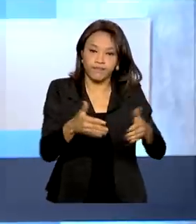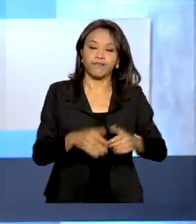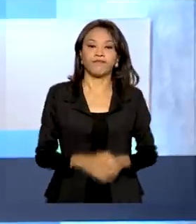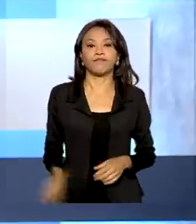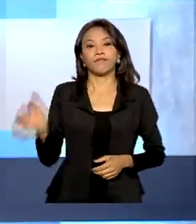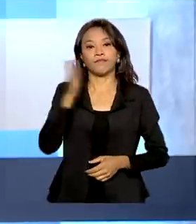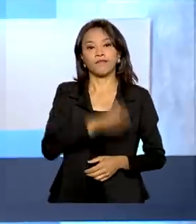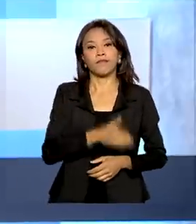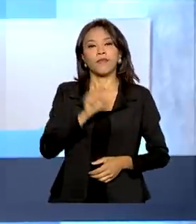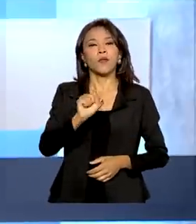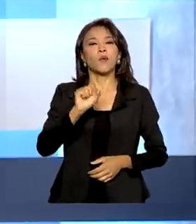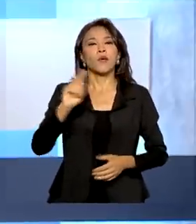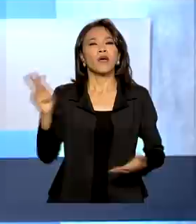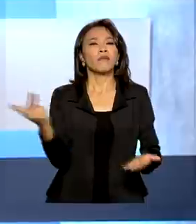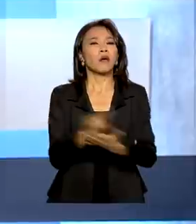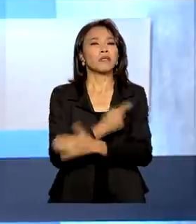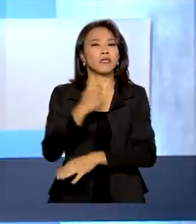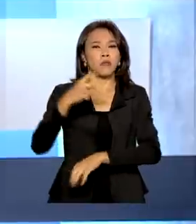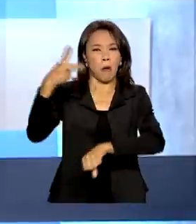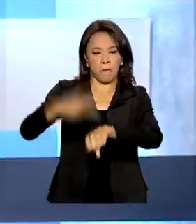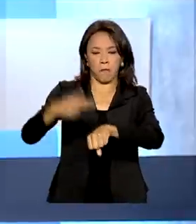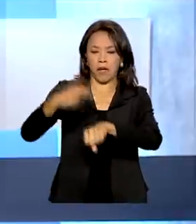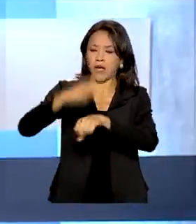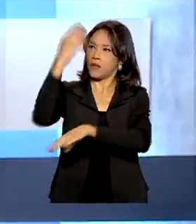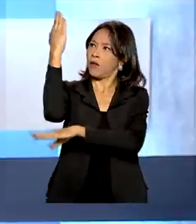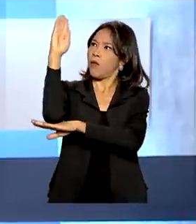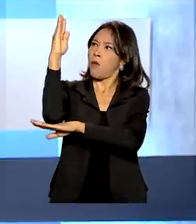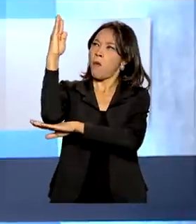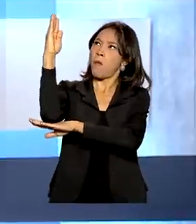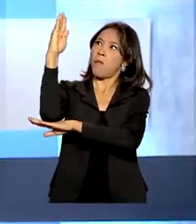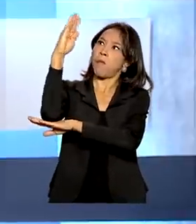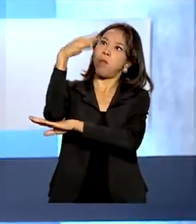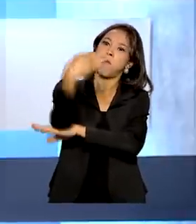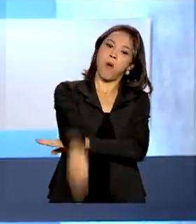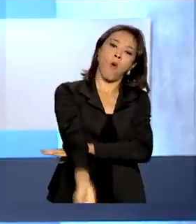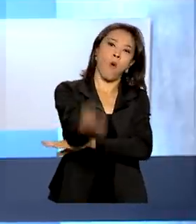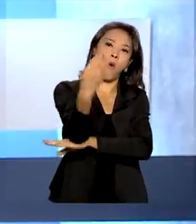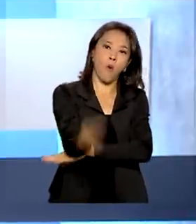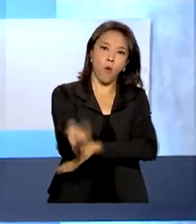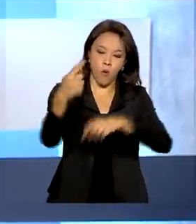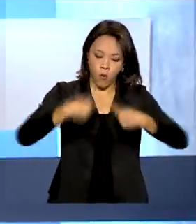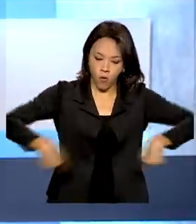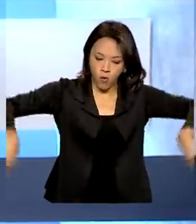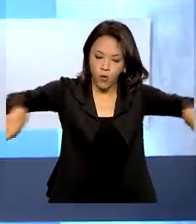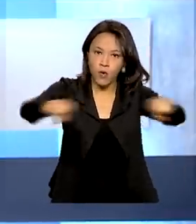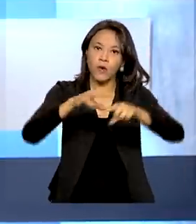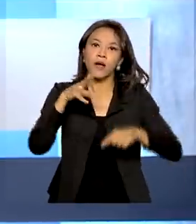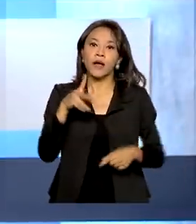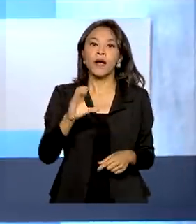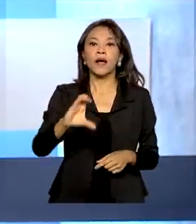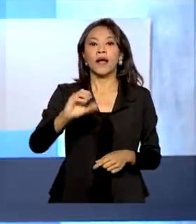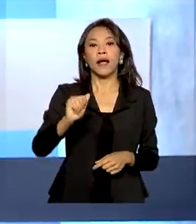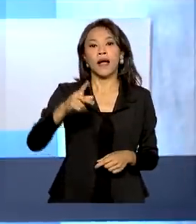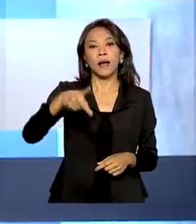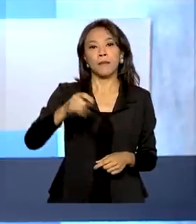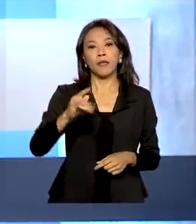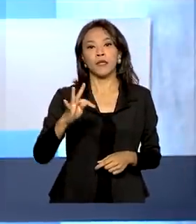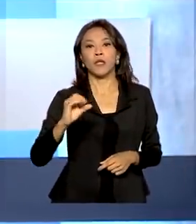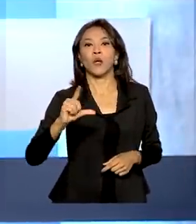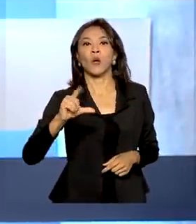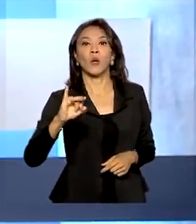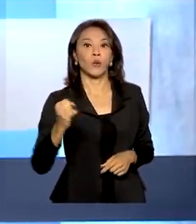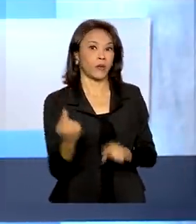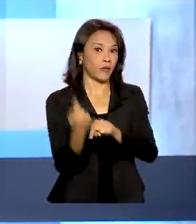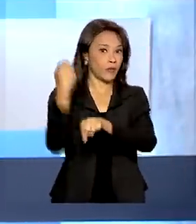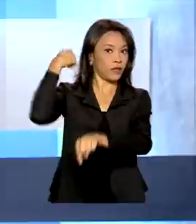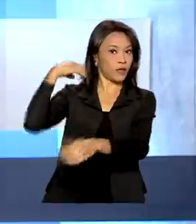Após a queda de uma rocha na região de Capitólio, em Minas Gerais, que deixou 10 mortos e dezenas de feridos no último fim de semana, o